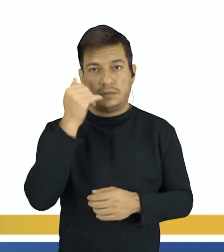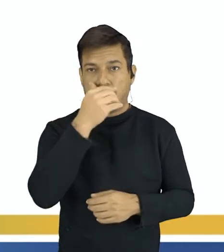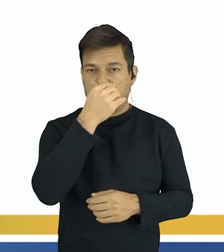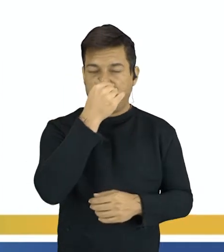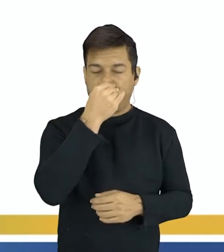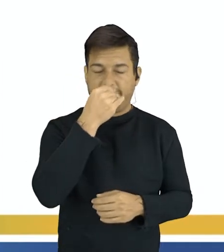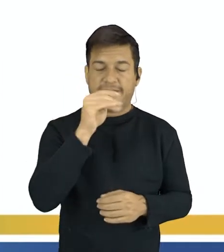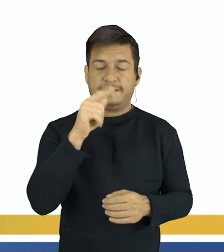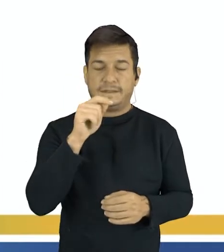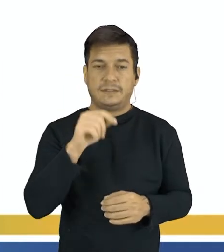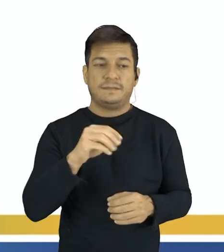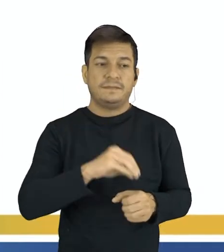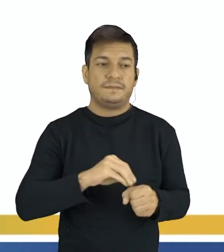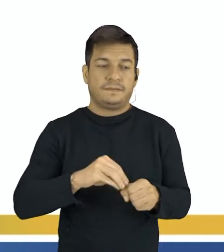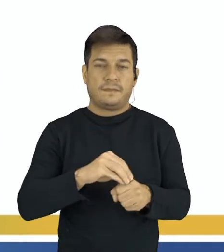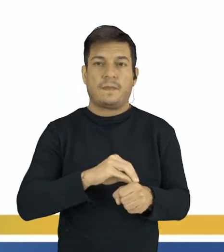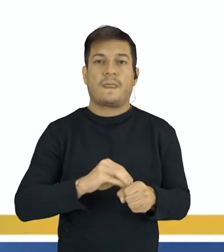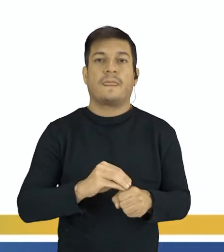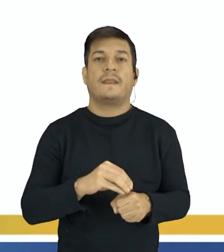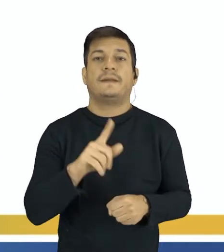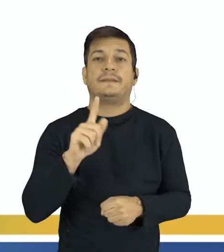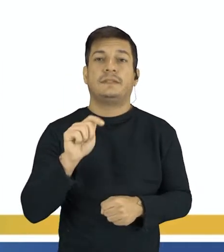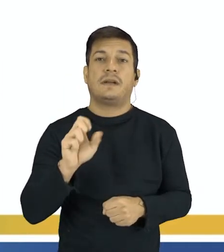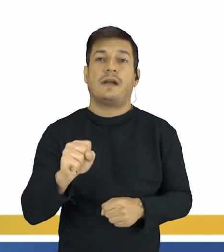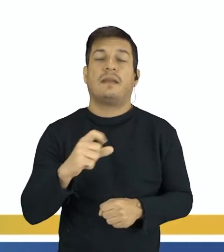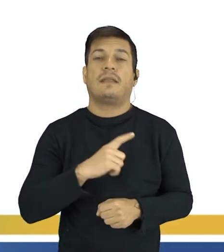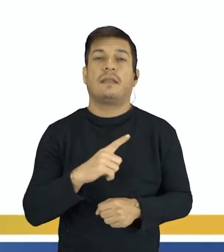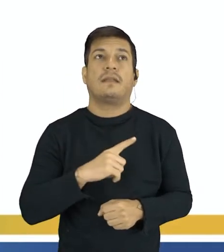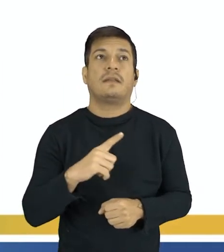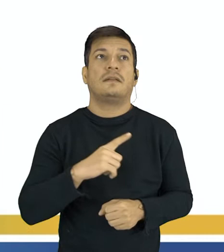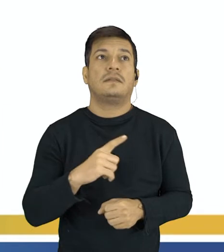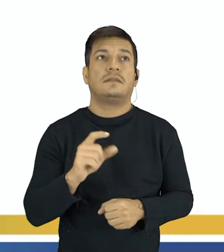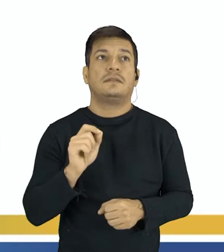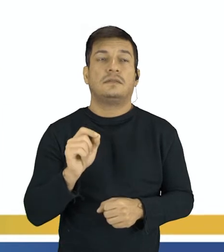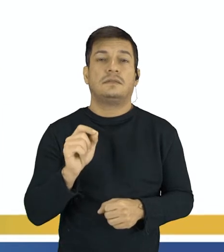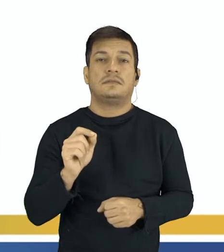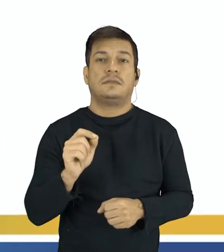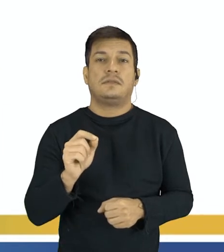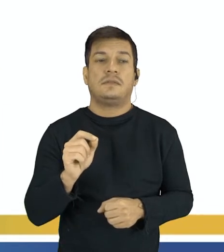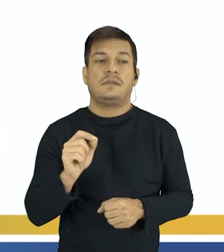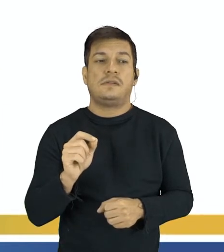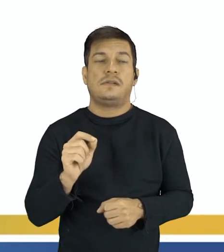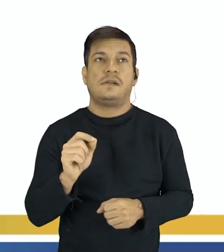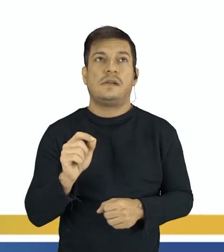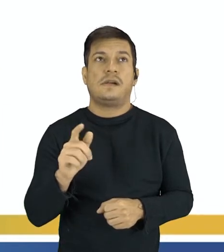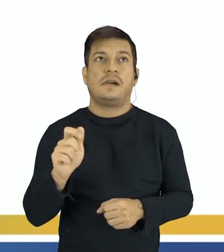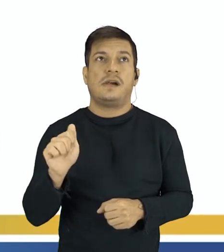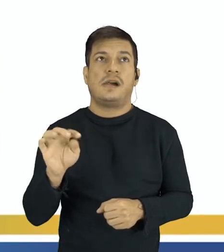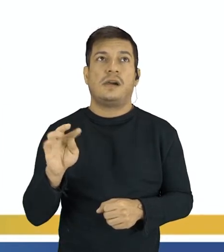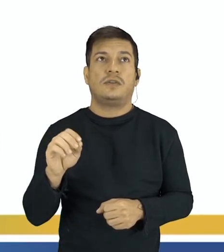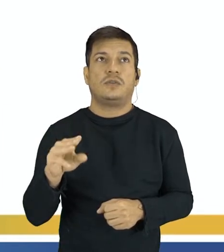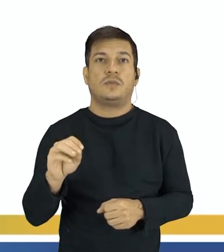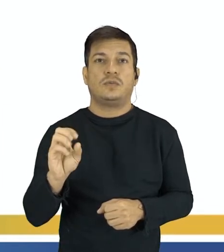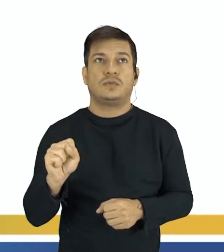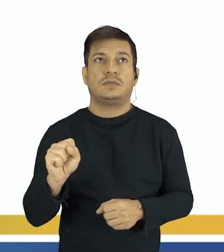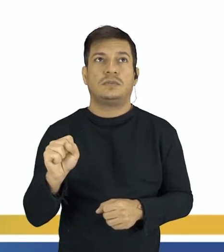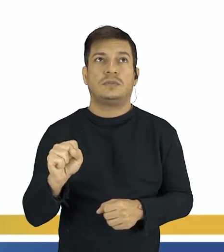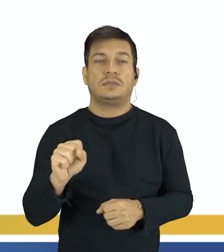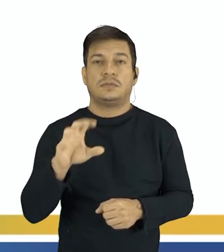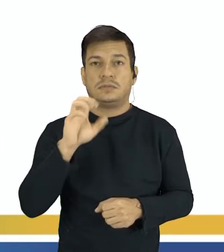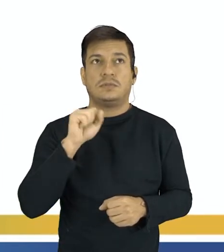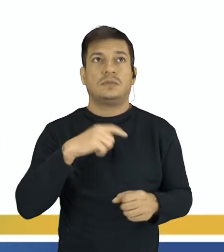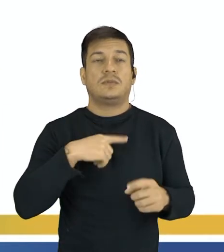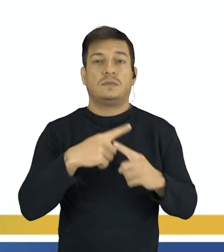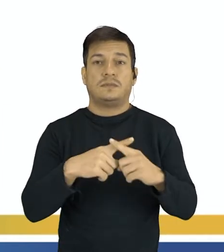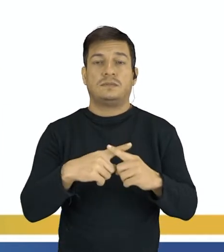que ali naquela molécula de gás oxigênio, a gente tem, dos reagentes, a gente tem 4 átomos de oxigênio? A gente